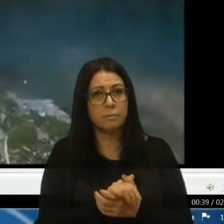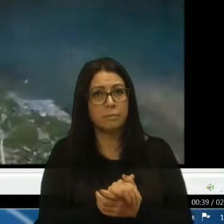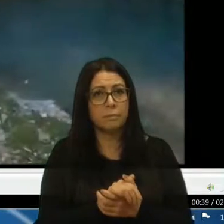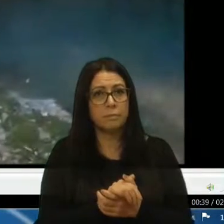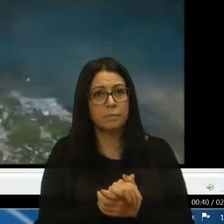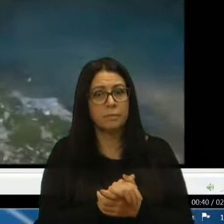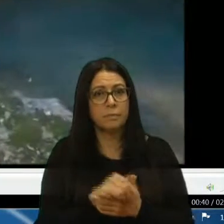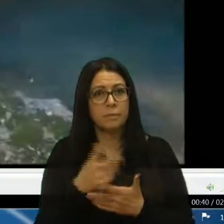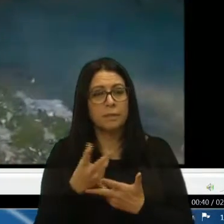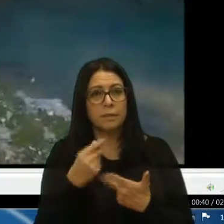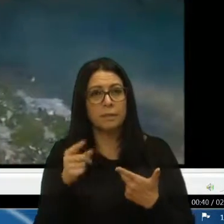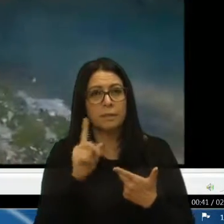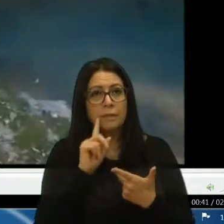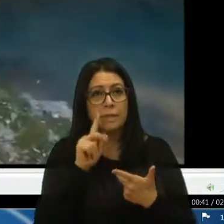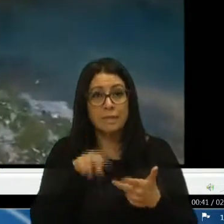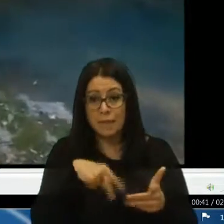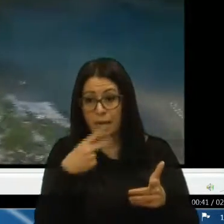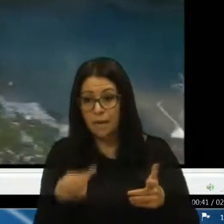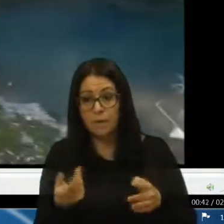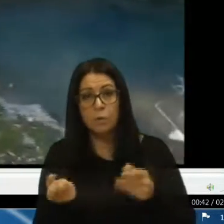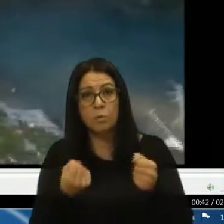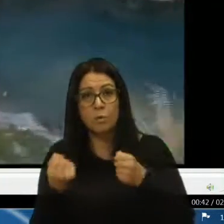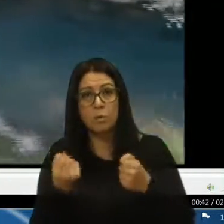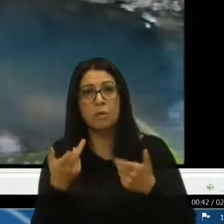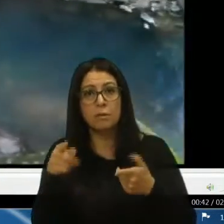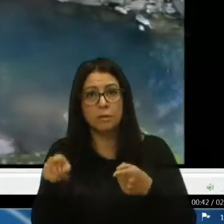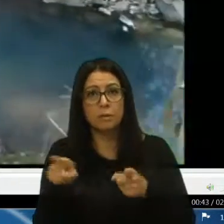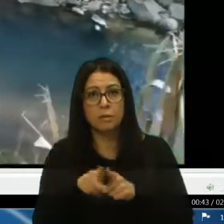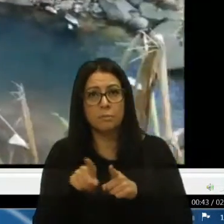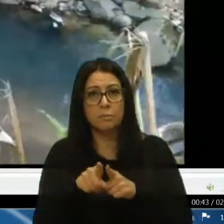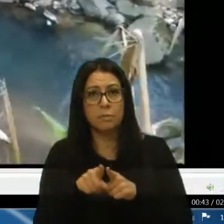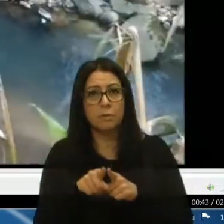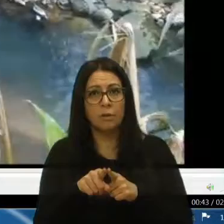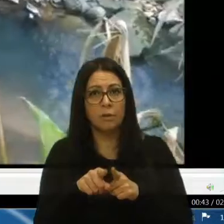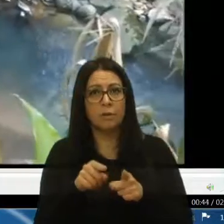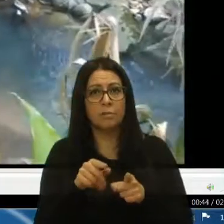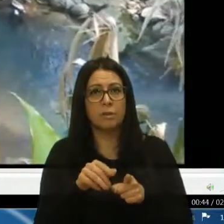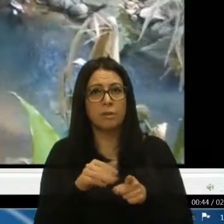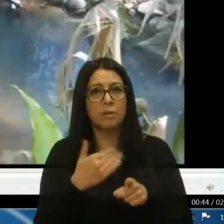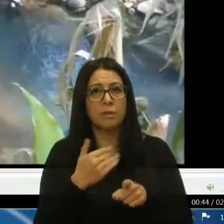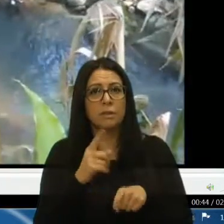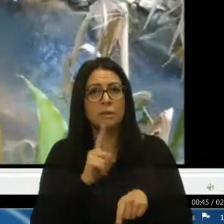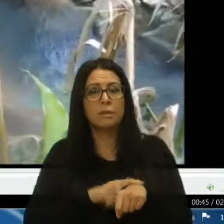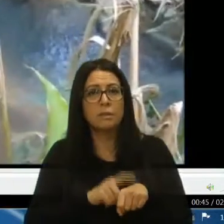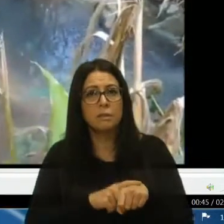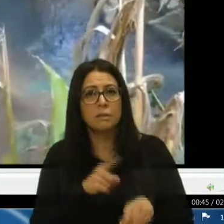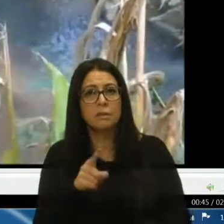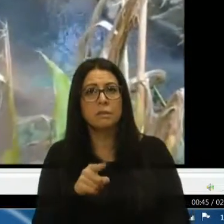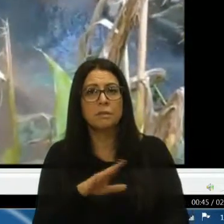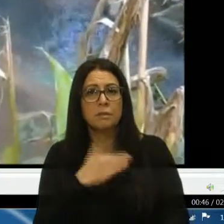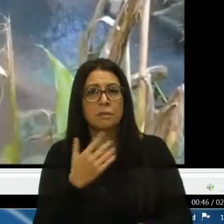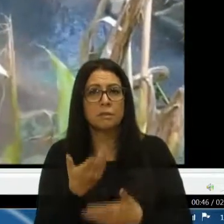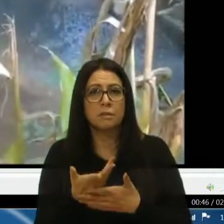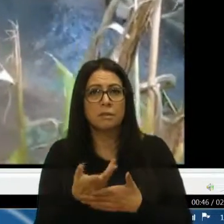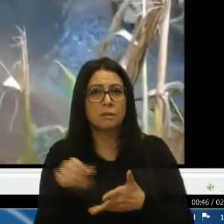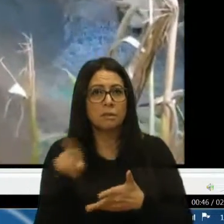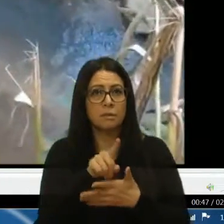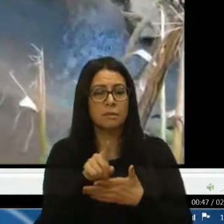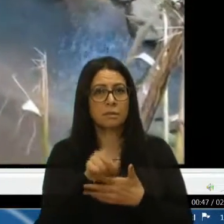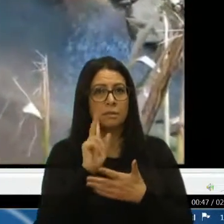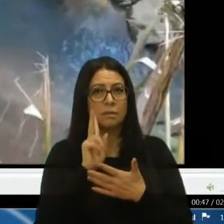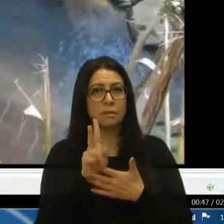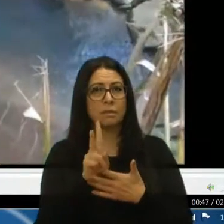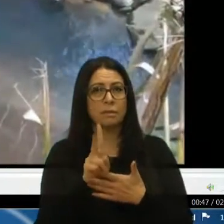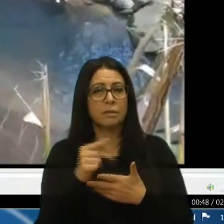é muito alto, aqui, se cair um carro, aqui também, é fatal, porque além das pedras, que tem aí, tem